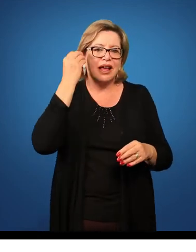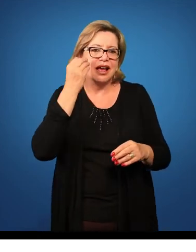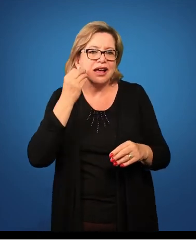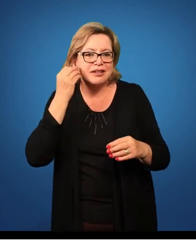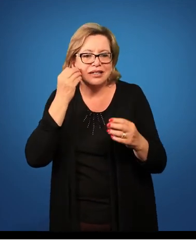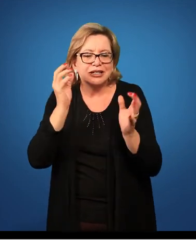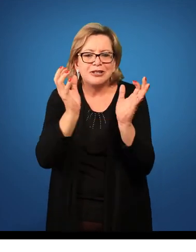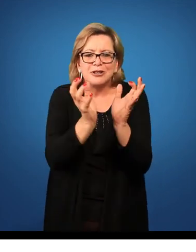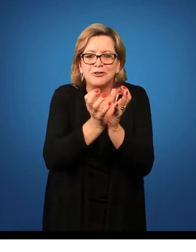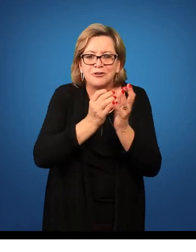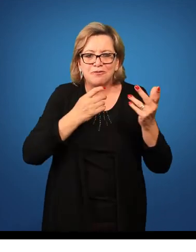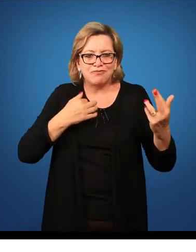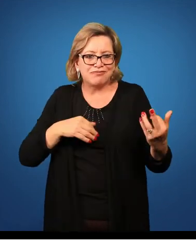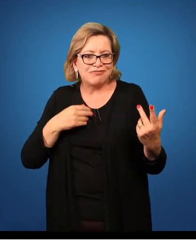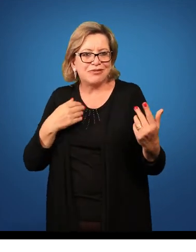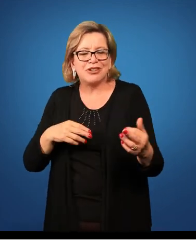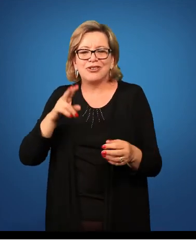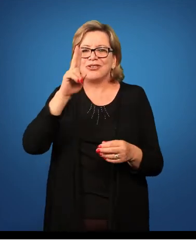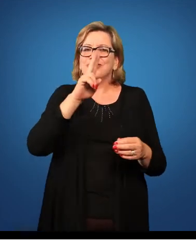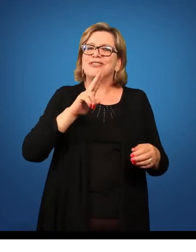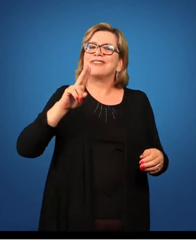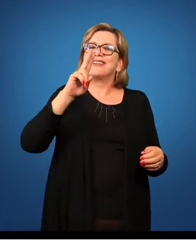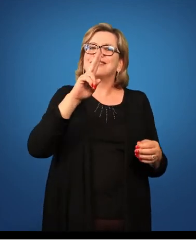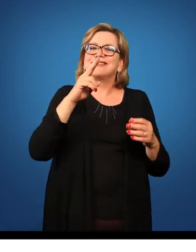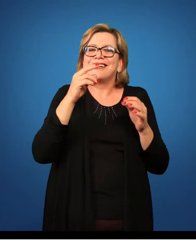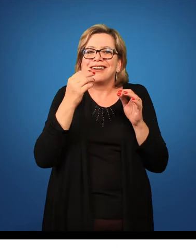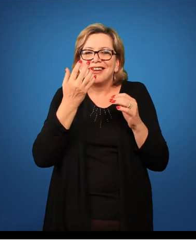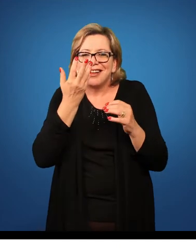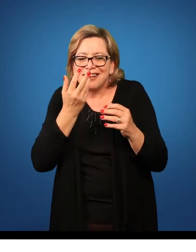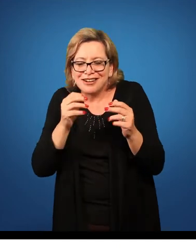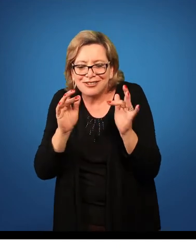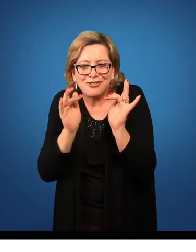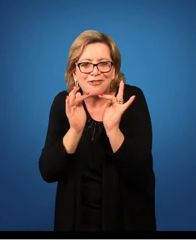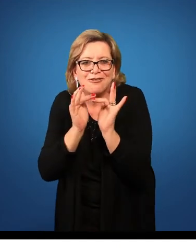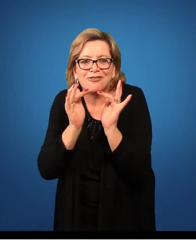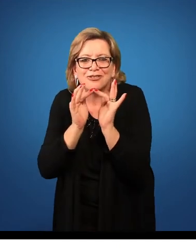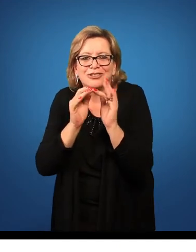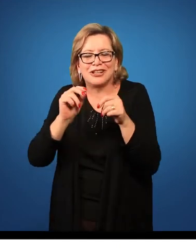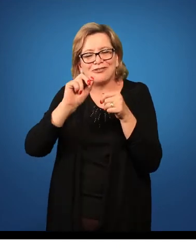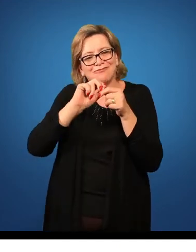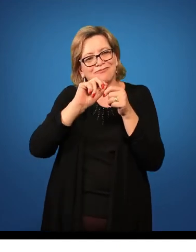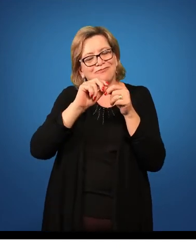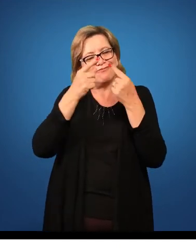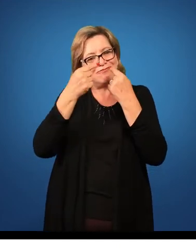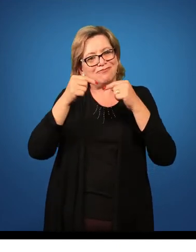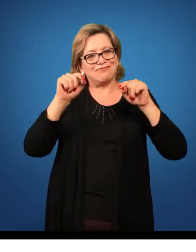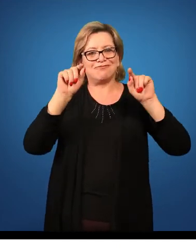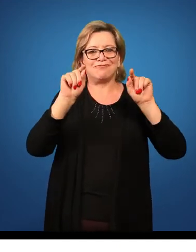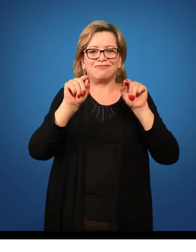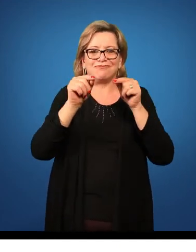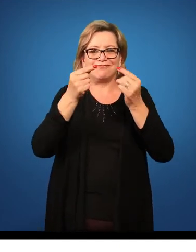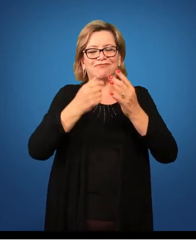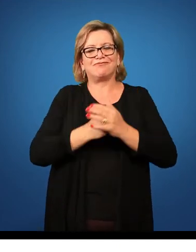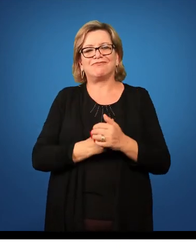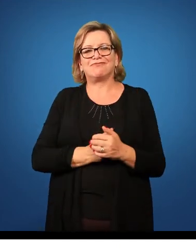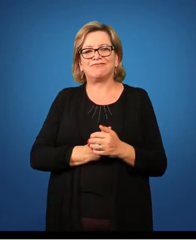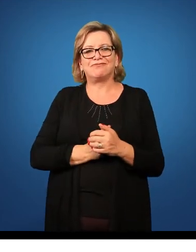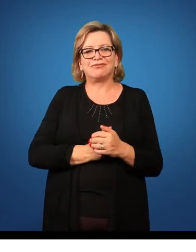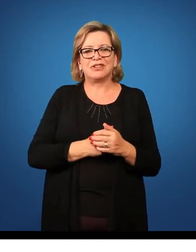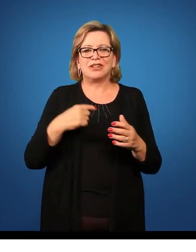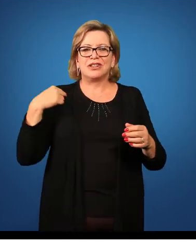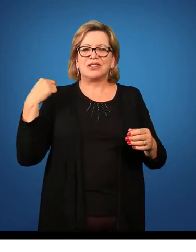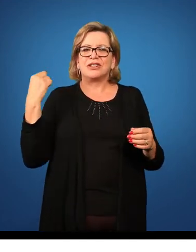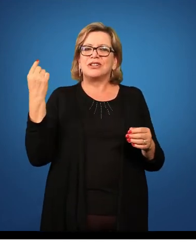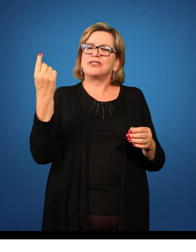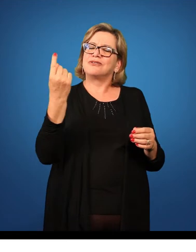em grupo, colocando crianças em contato direto com o fazer musical. A